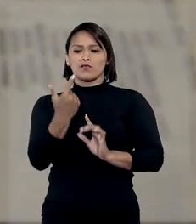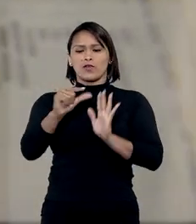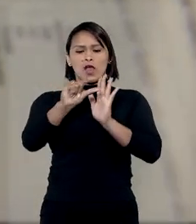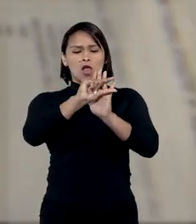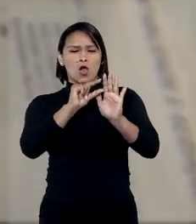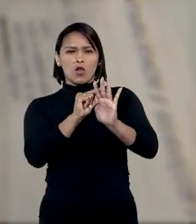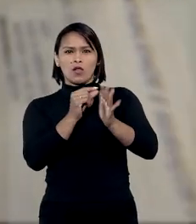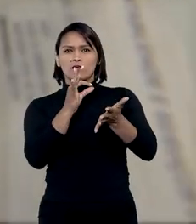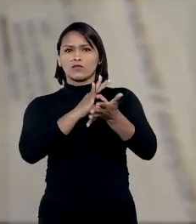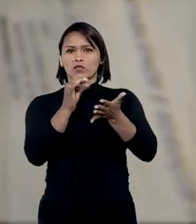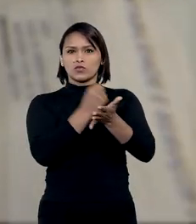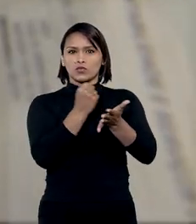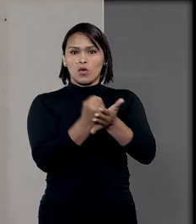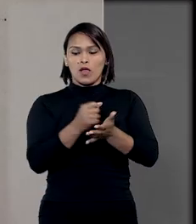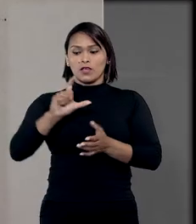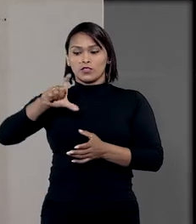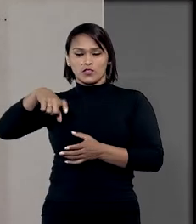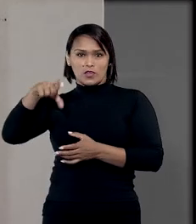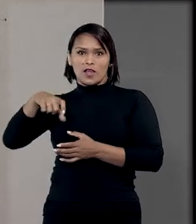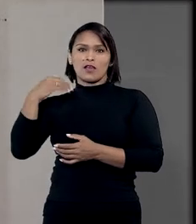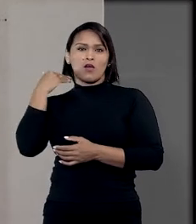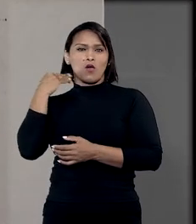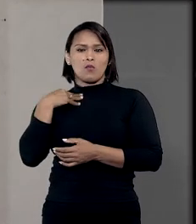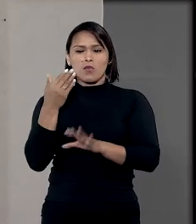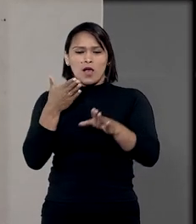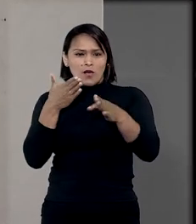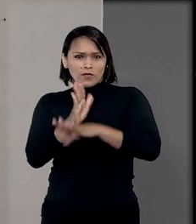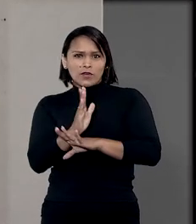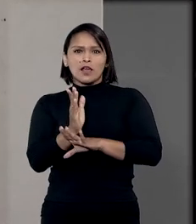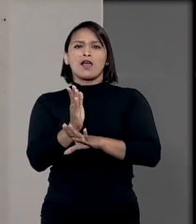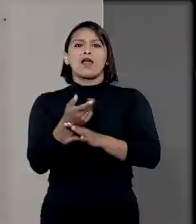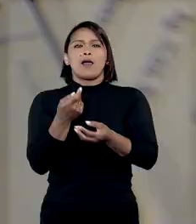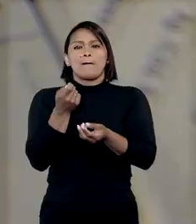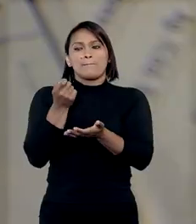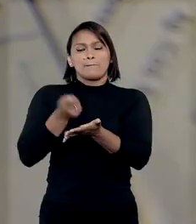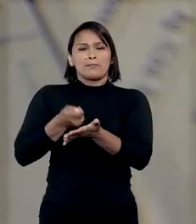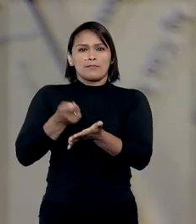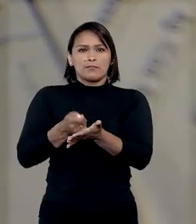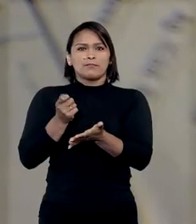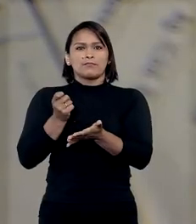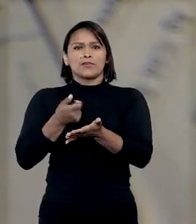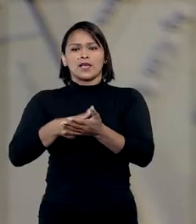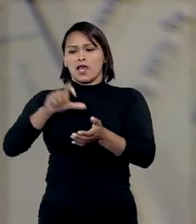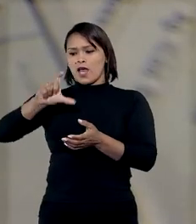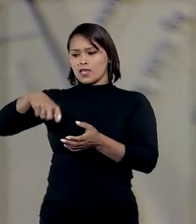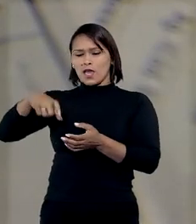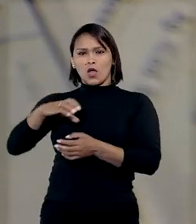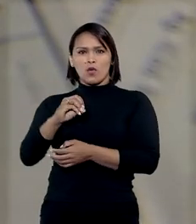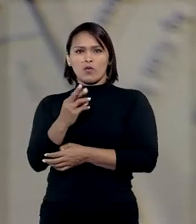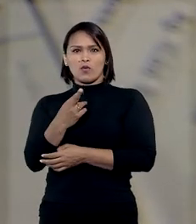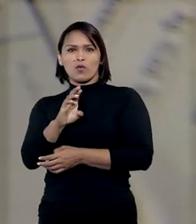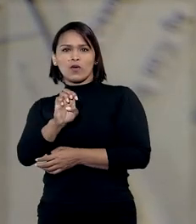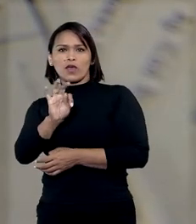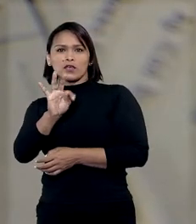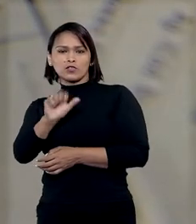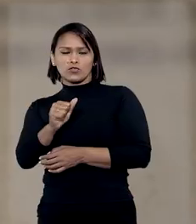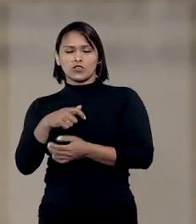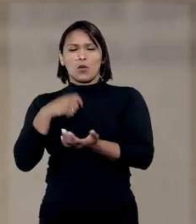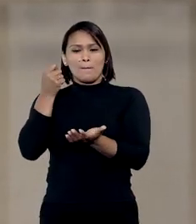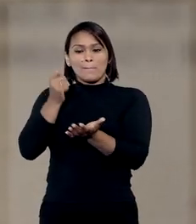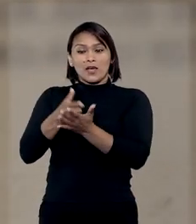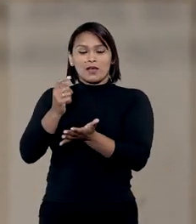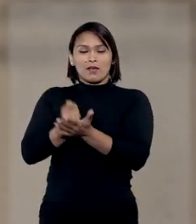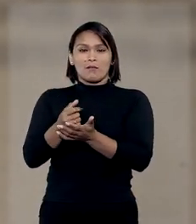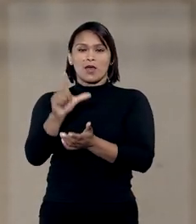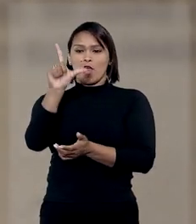cláusula de contrato de cartão de crédito que autoriza a operadora ou financeira a debitar da conta corrente do titular do cartão o